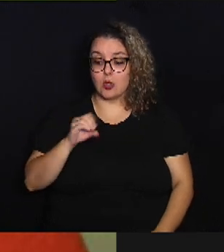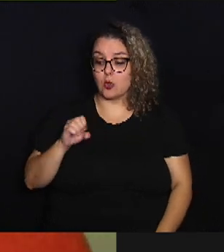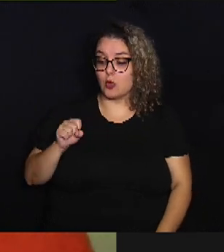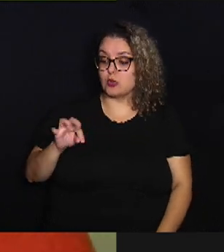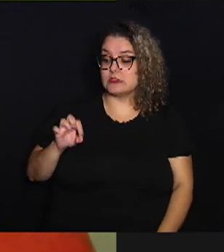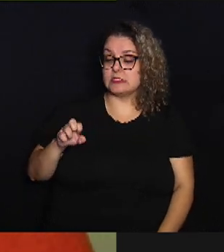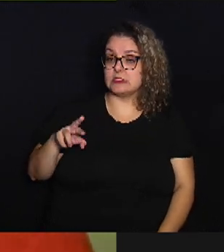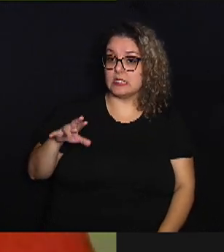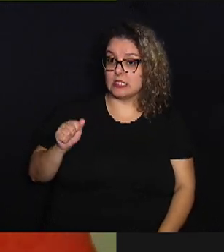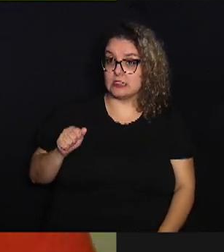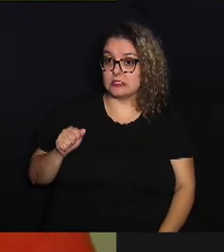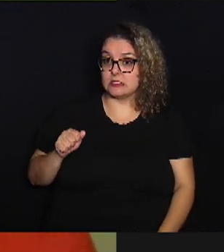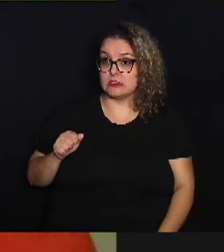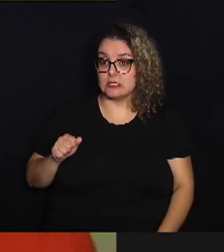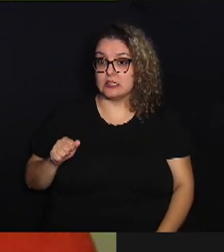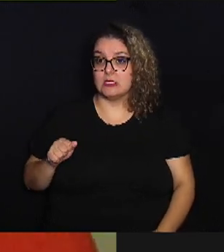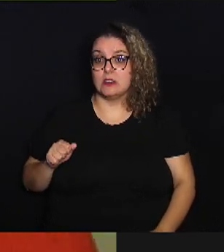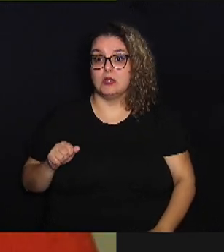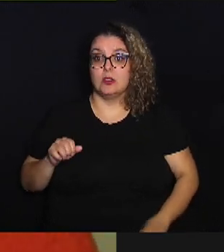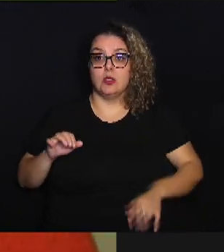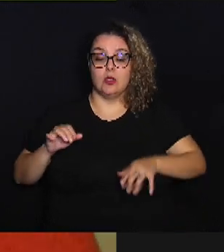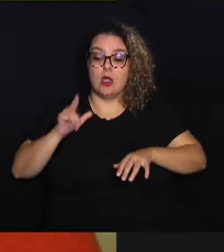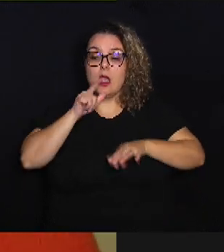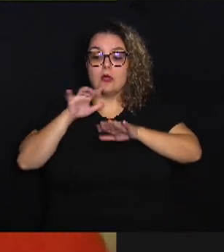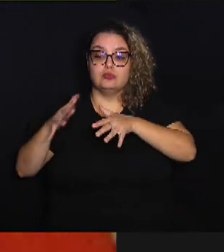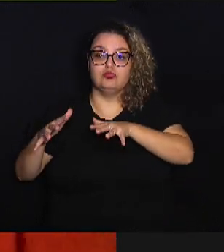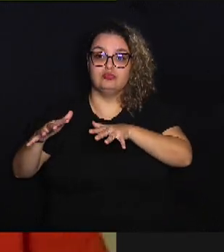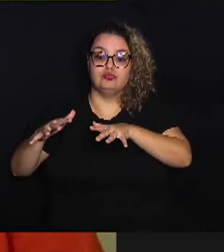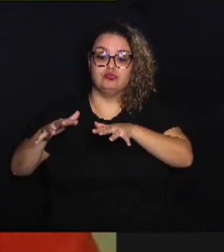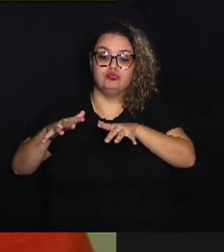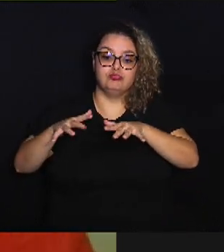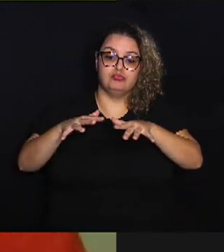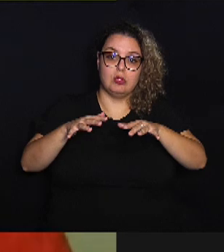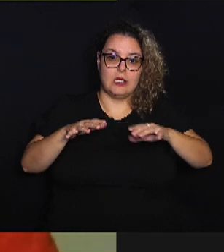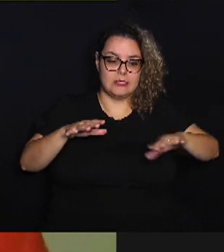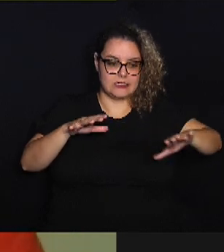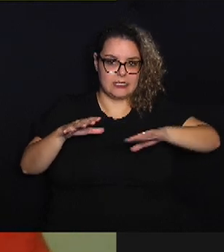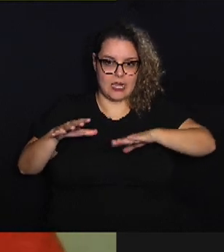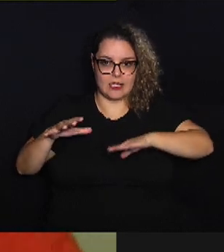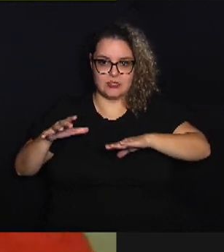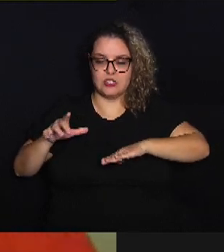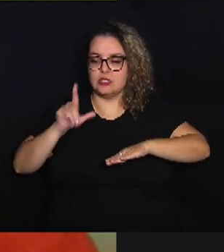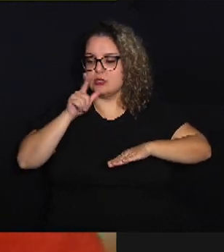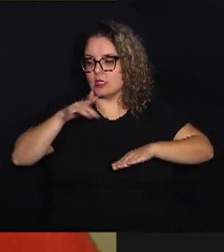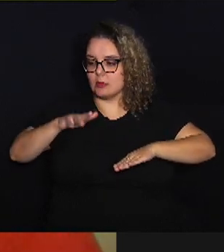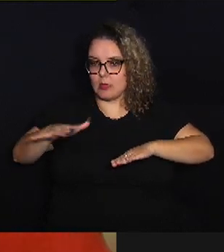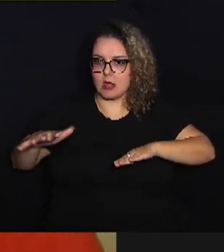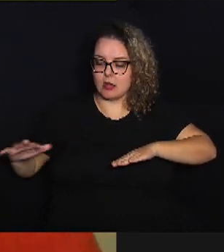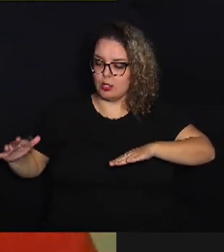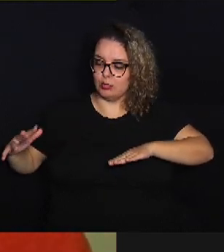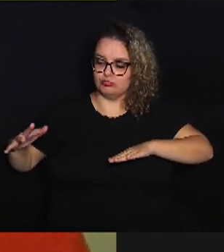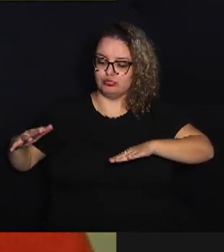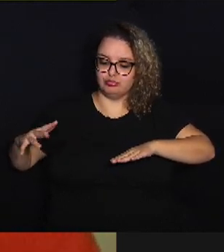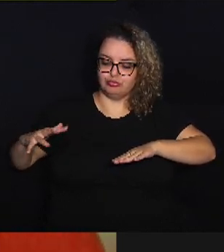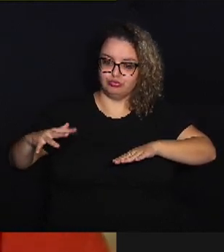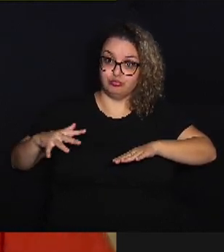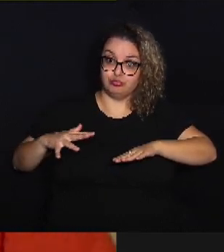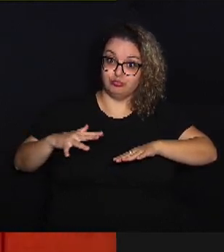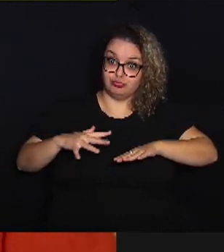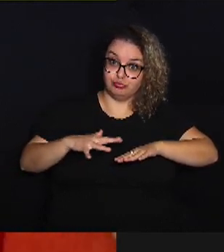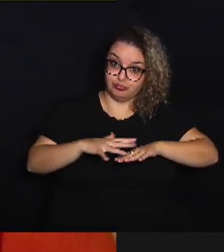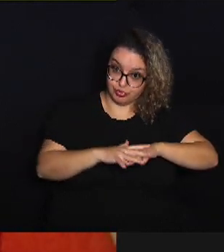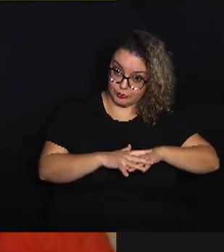a ficarem submersas ao longo do tempo, porque muitas vezes, quando a gente fala das mudanças